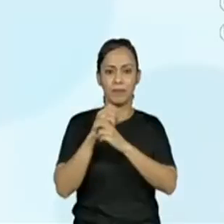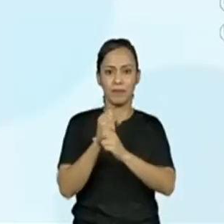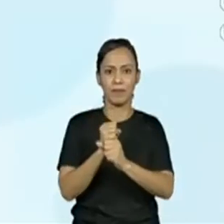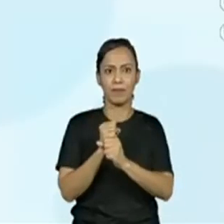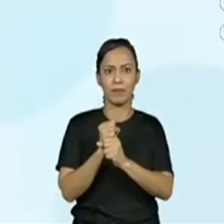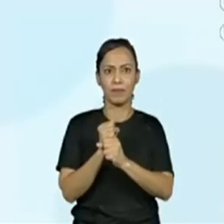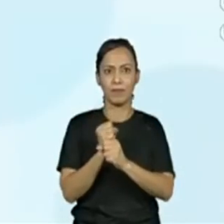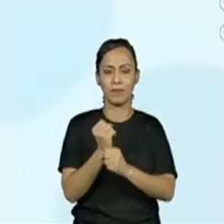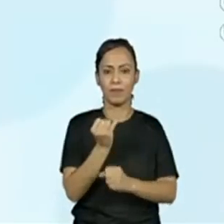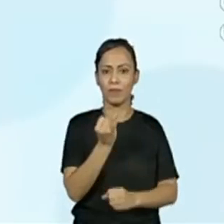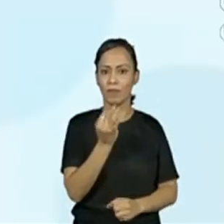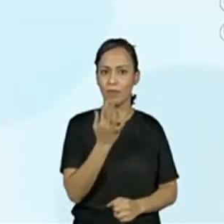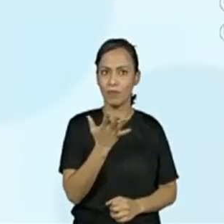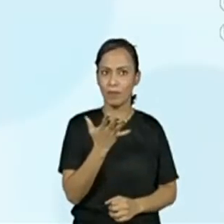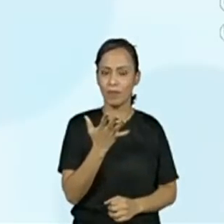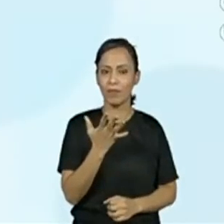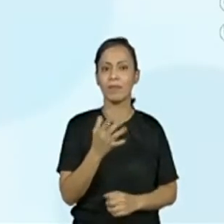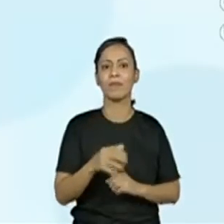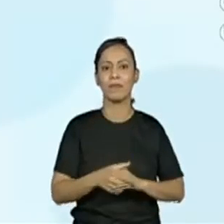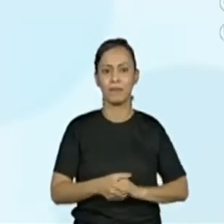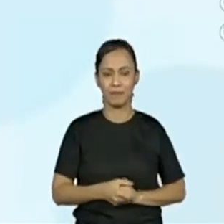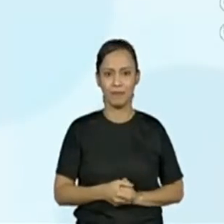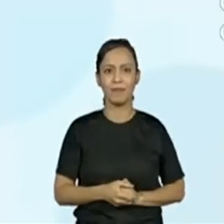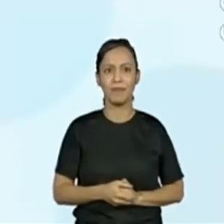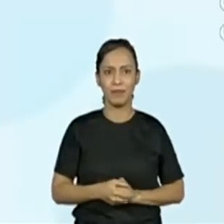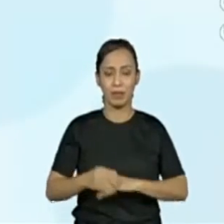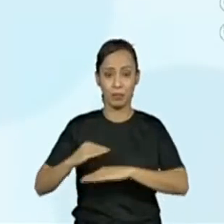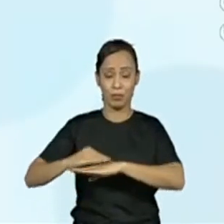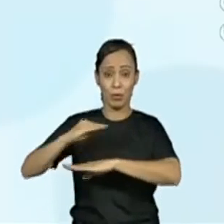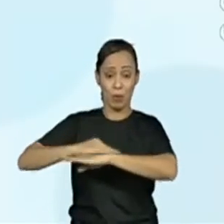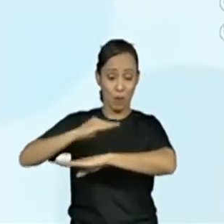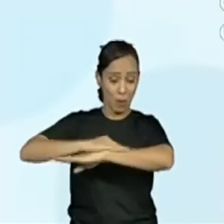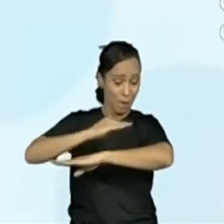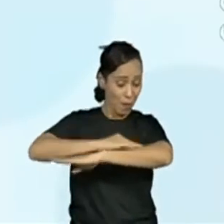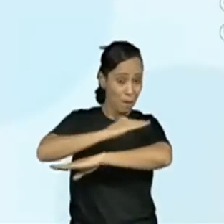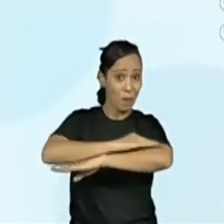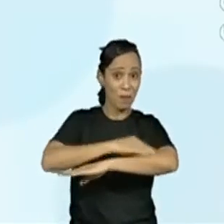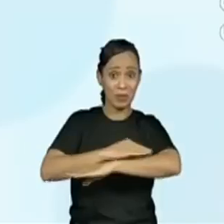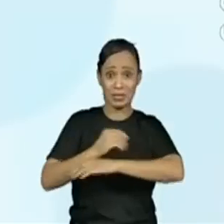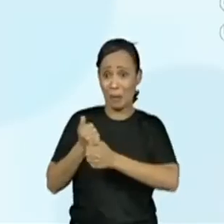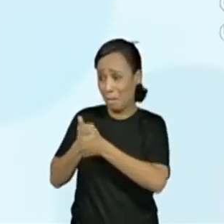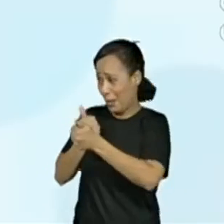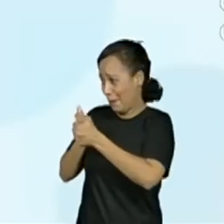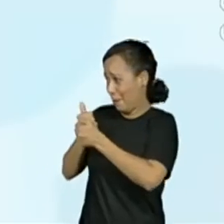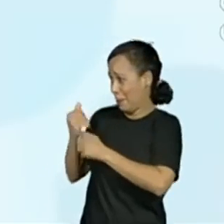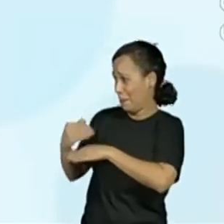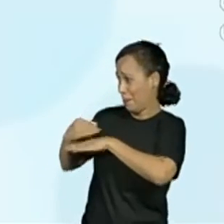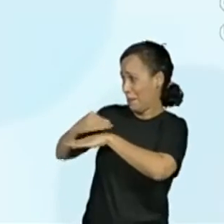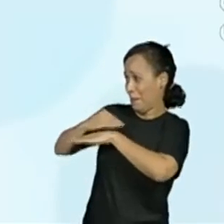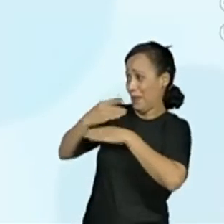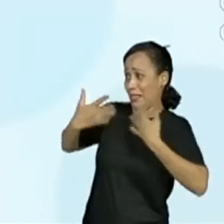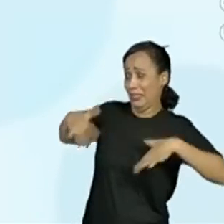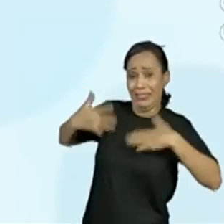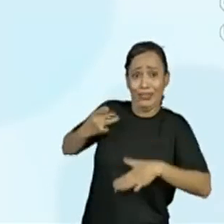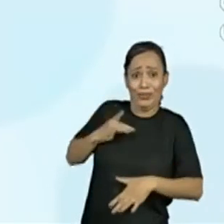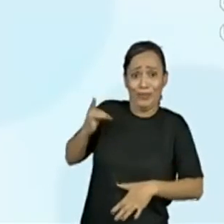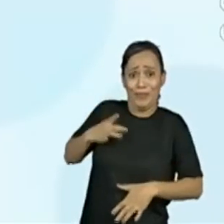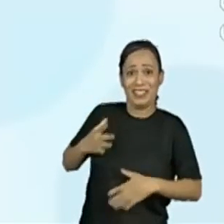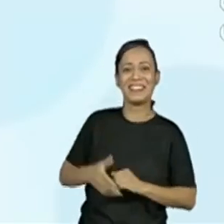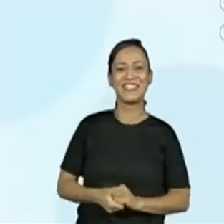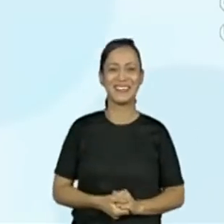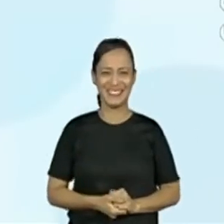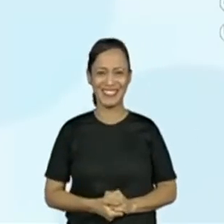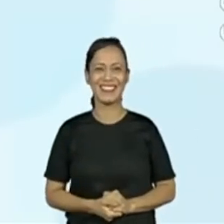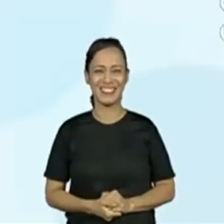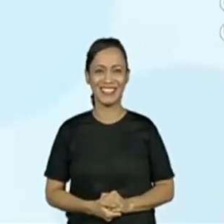Olha lá o pulo do sapo. Ele está chegando cada vez mais pertinho de mim. 20 menos 10. Ele está bem próximo